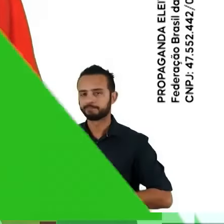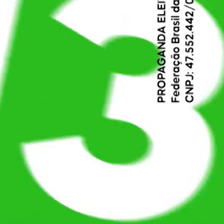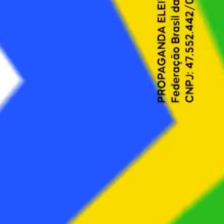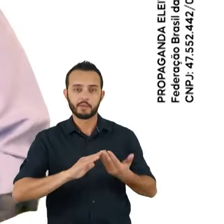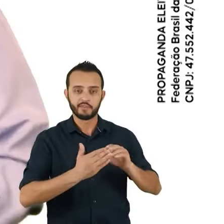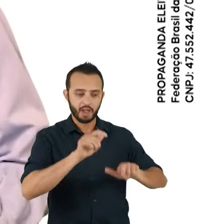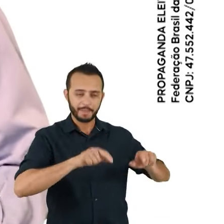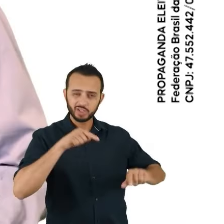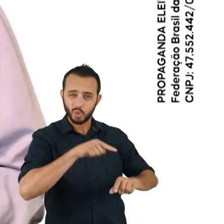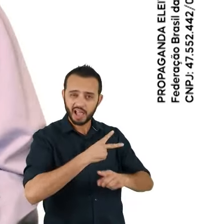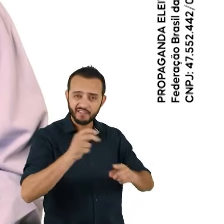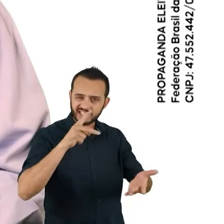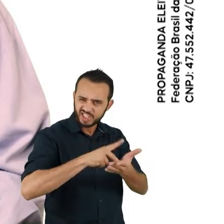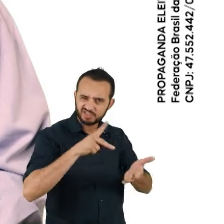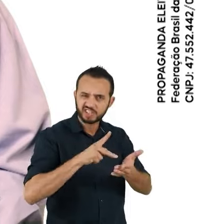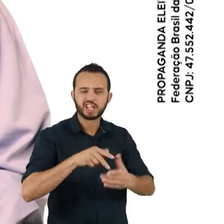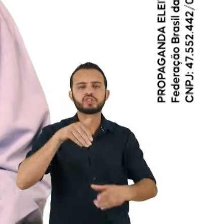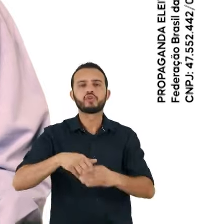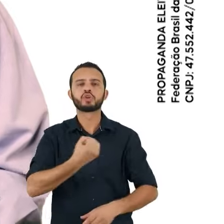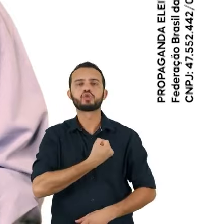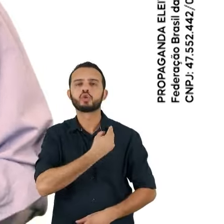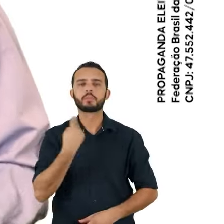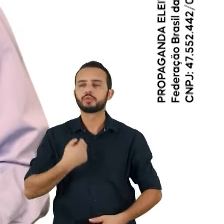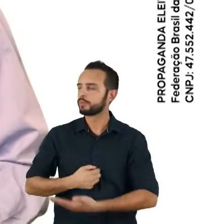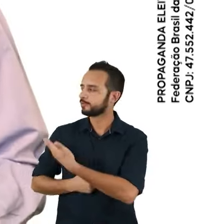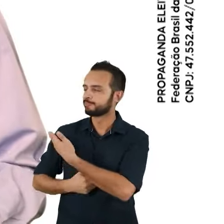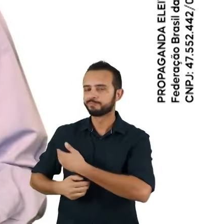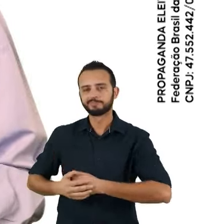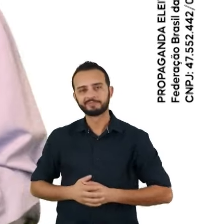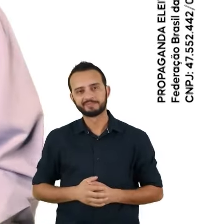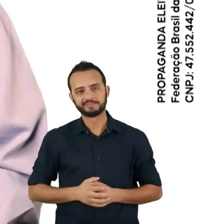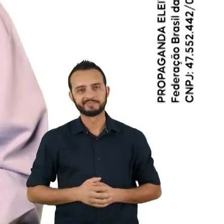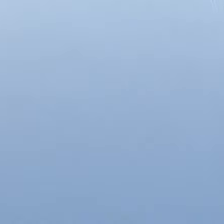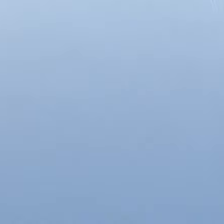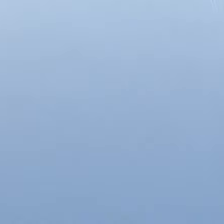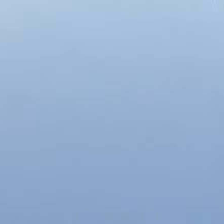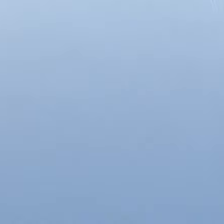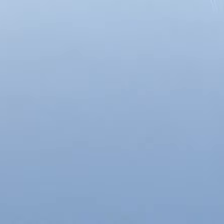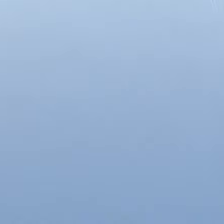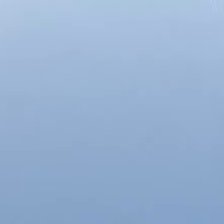13113. Para a favela vencer de verdade, vote Biel, 13333.